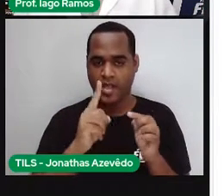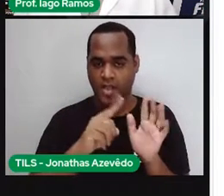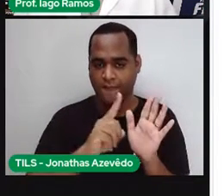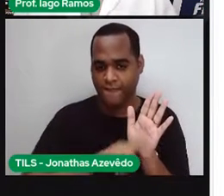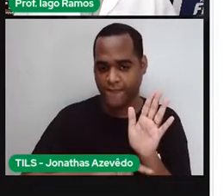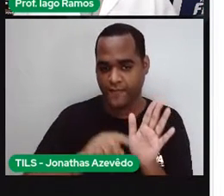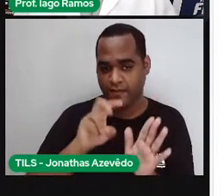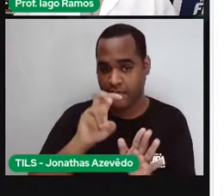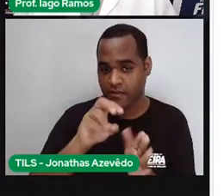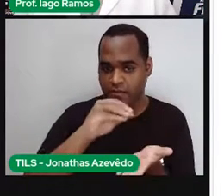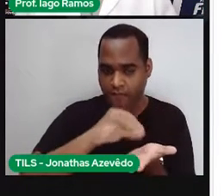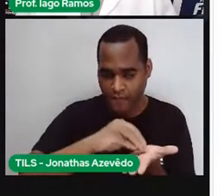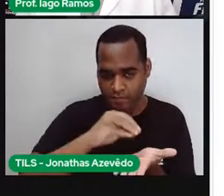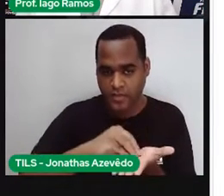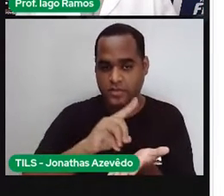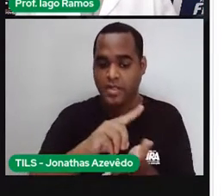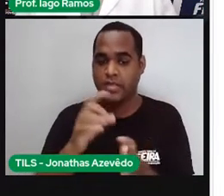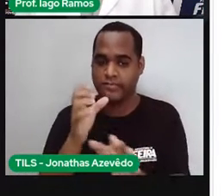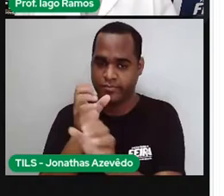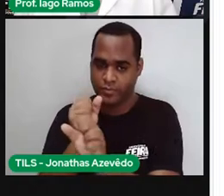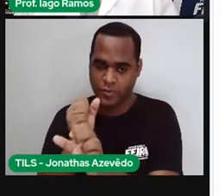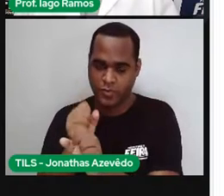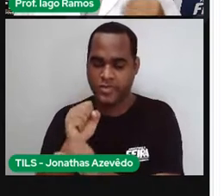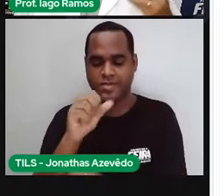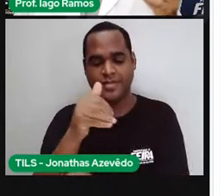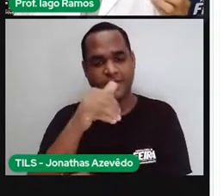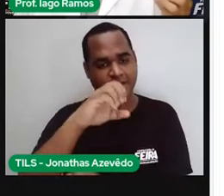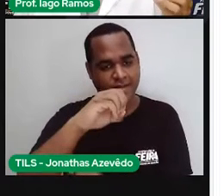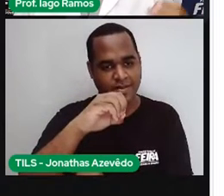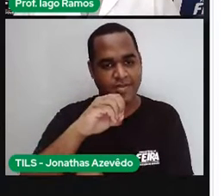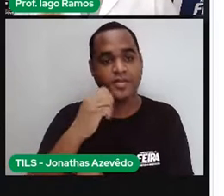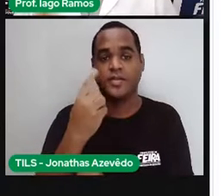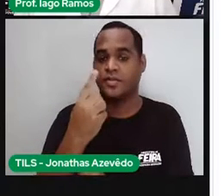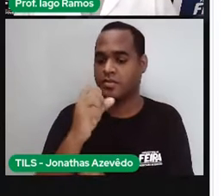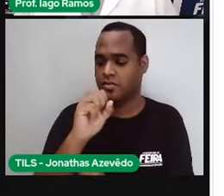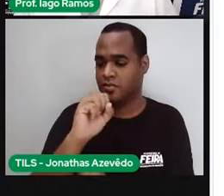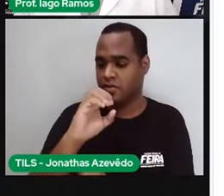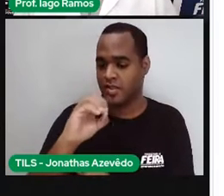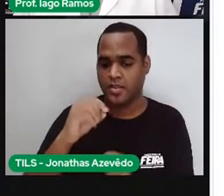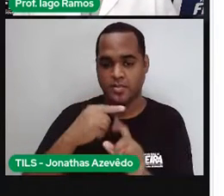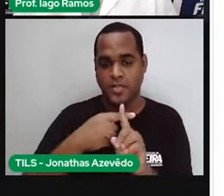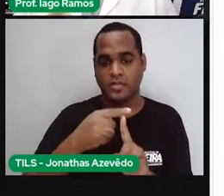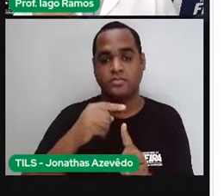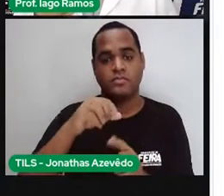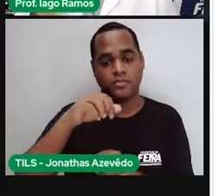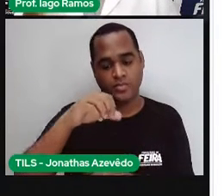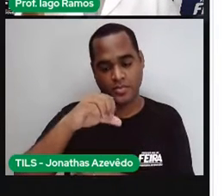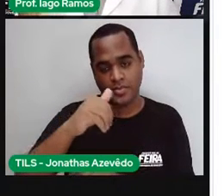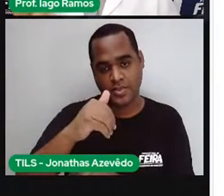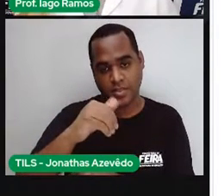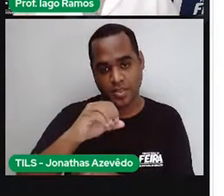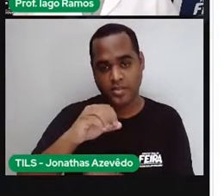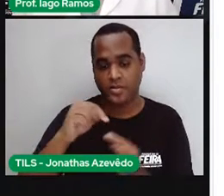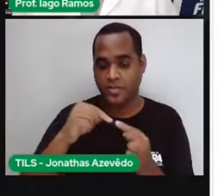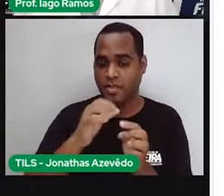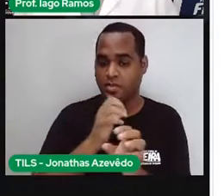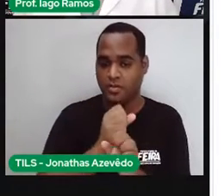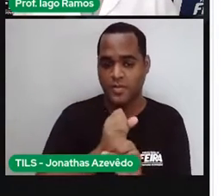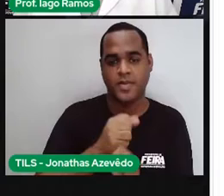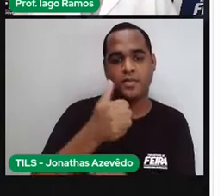mais o 5 que sobrou do outro dá 10 180 mais 10 dá 190